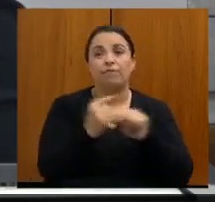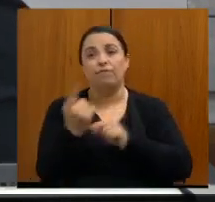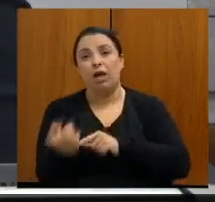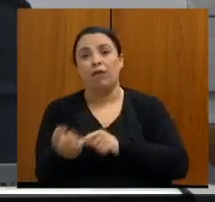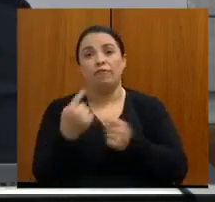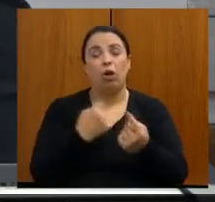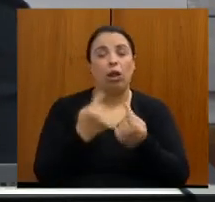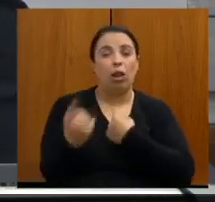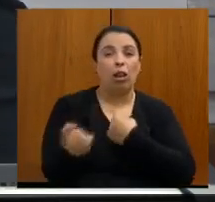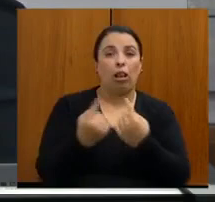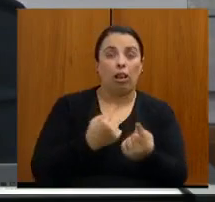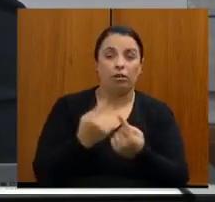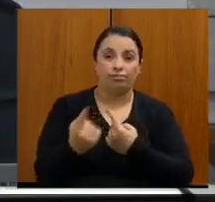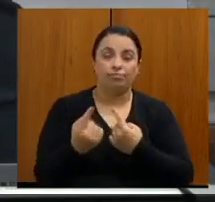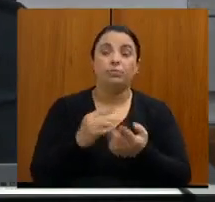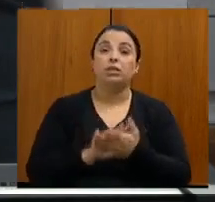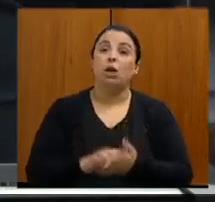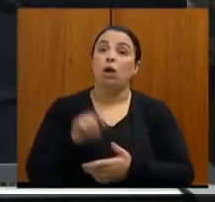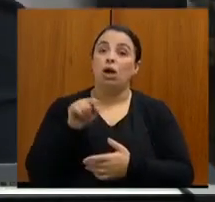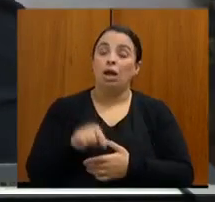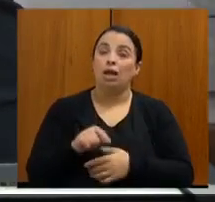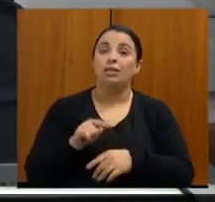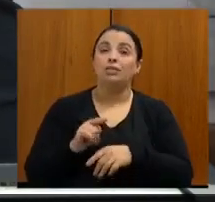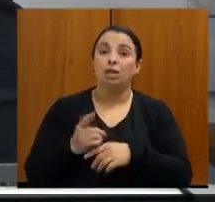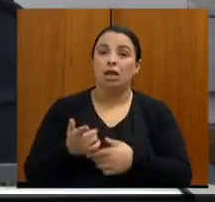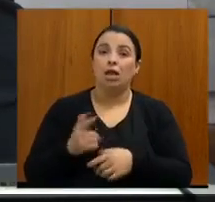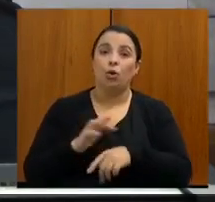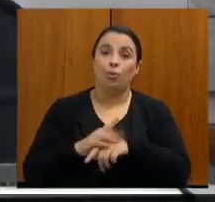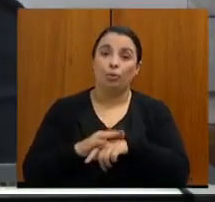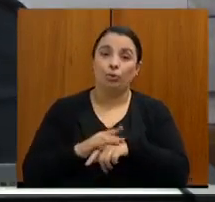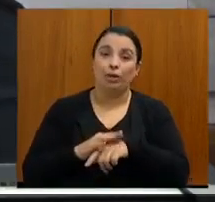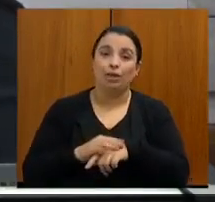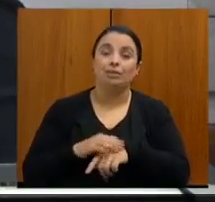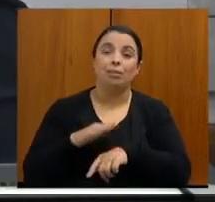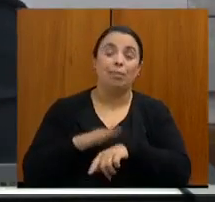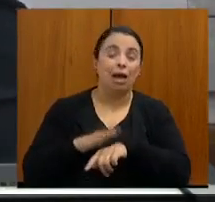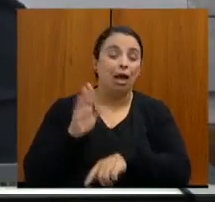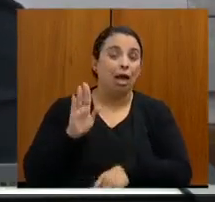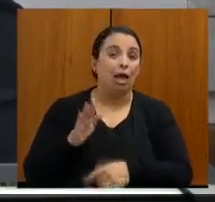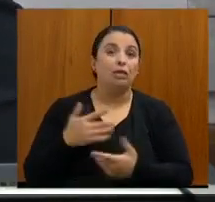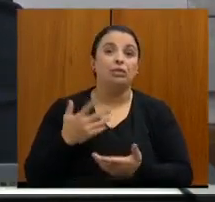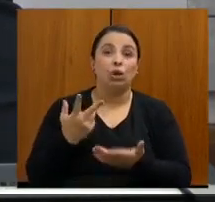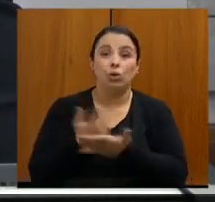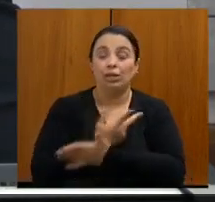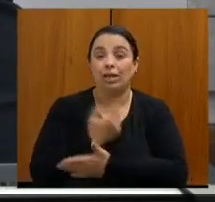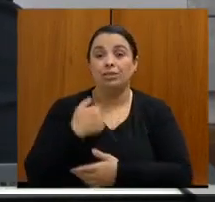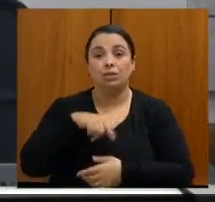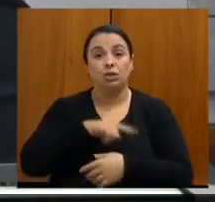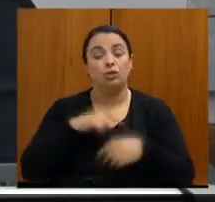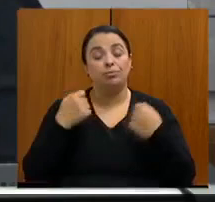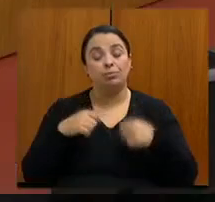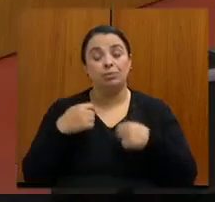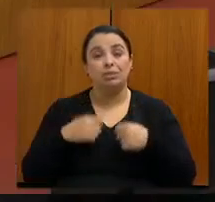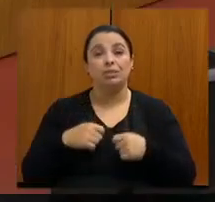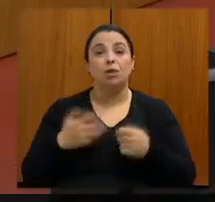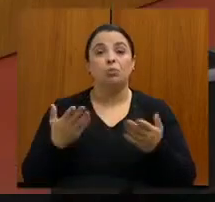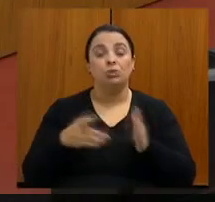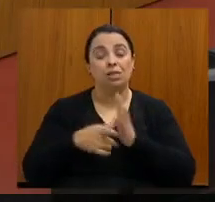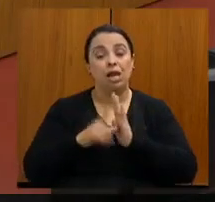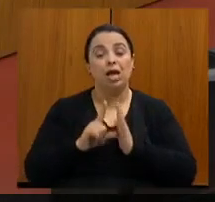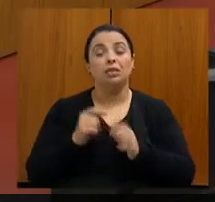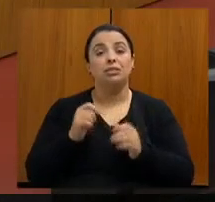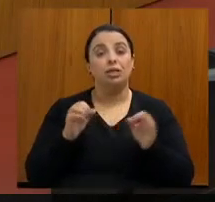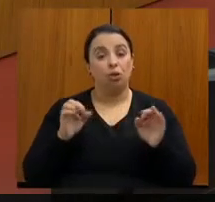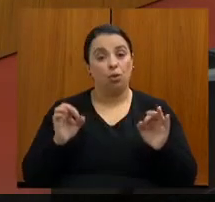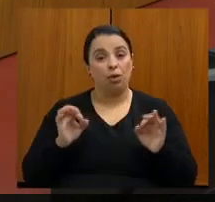cirurgia oncológica. A gente vai ser uma doença cada vez mais prevalente, cada vez mais prevalente, e a gente tem que se preparar para isso. Obrigado.